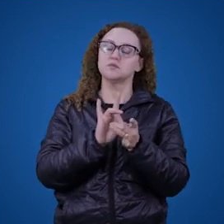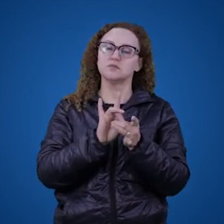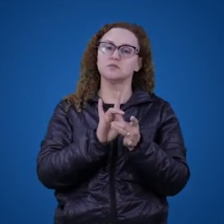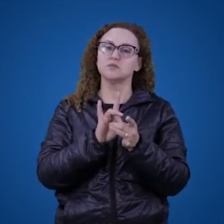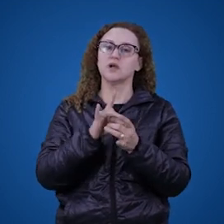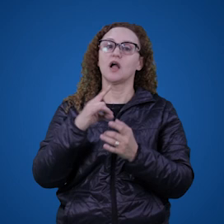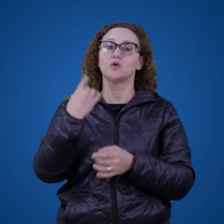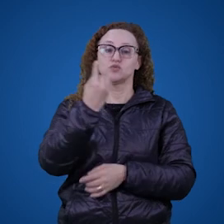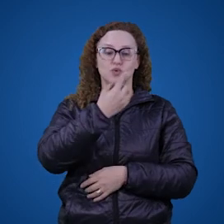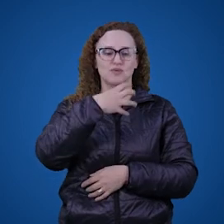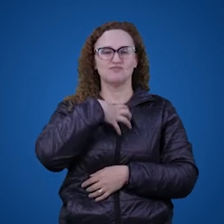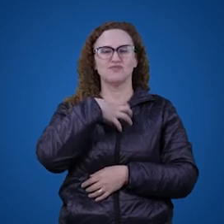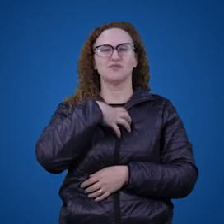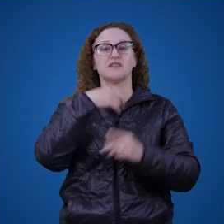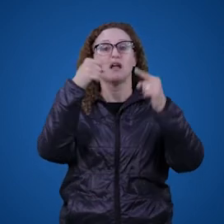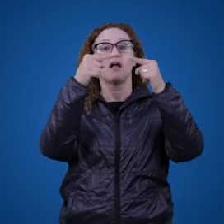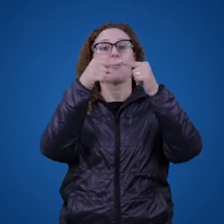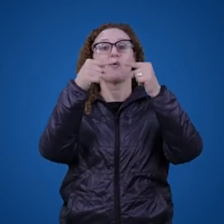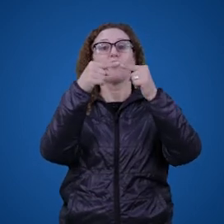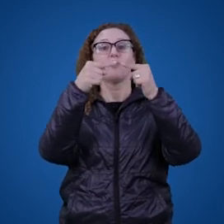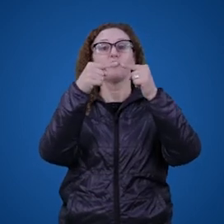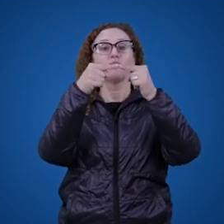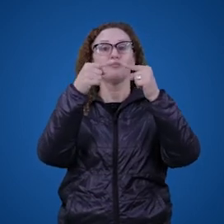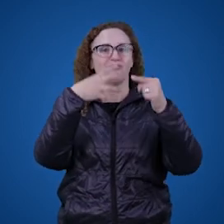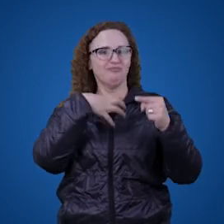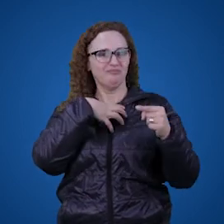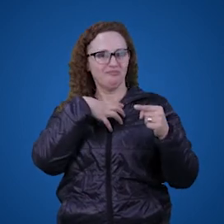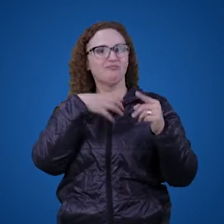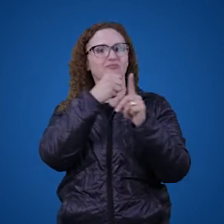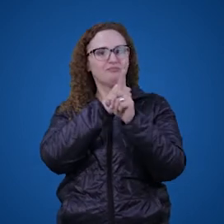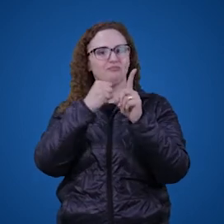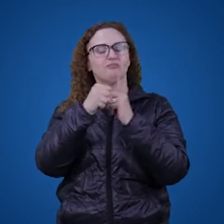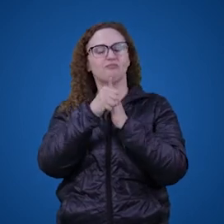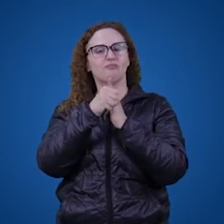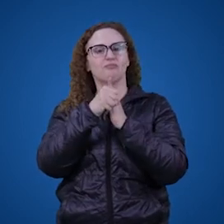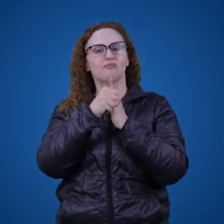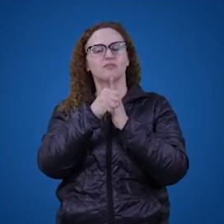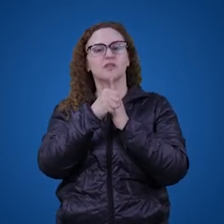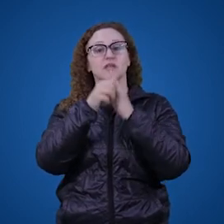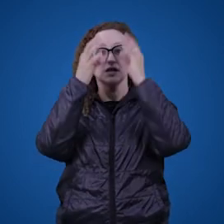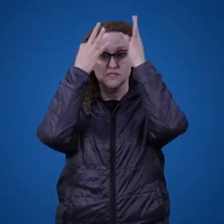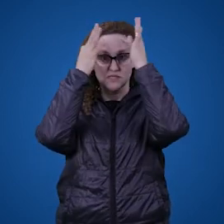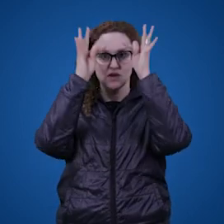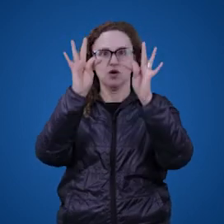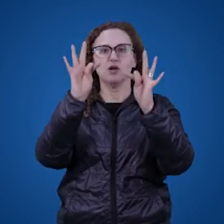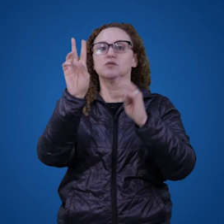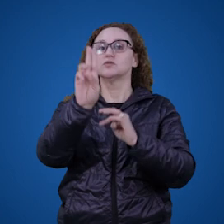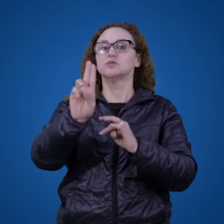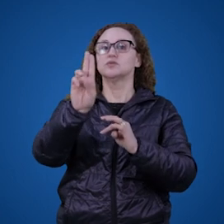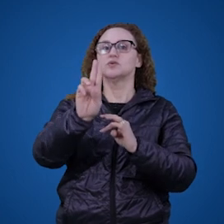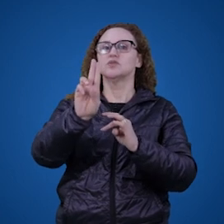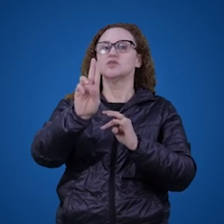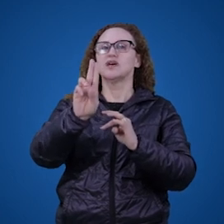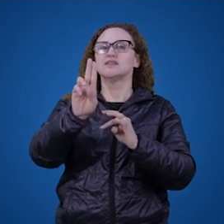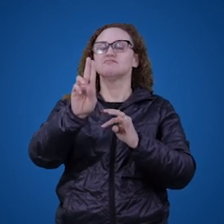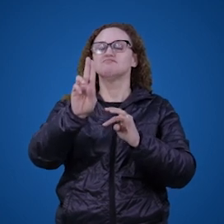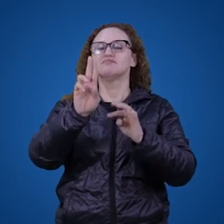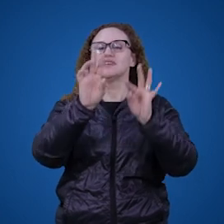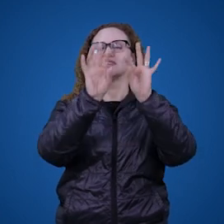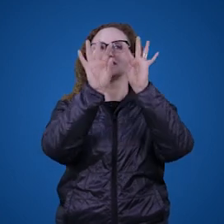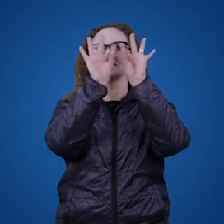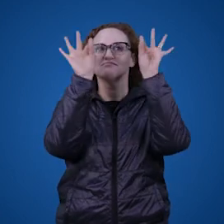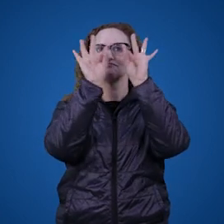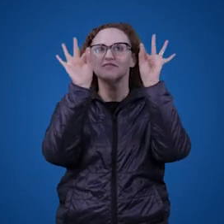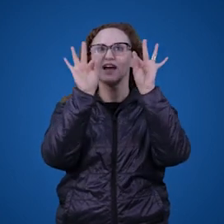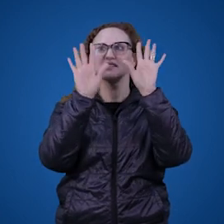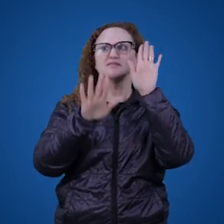atrelando-se a nossos comportamentos, aos comportamentos sociais. Dessa forma, segundo os teóricos do uso, as expressões linguísticas